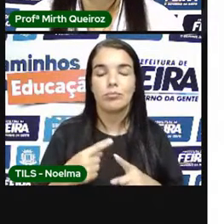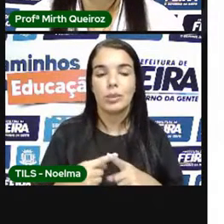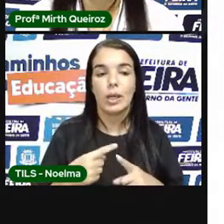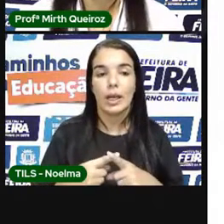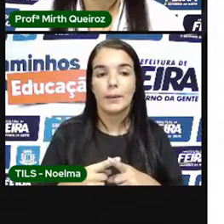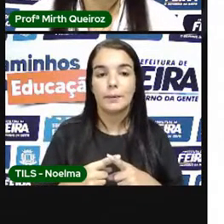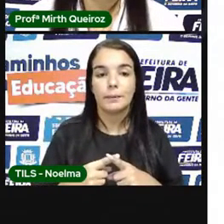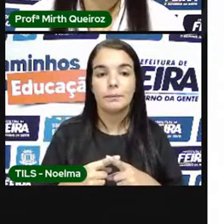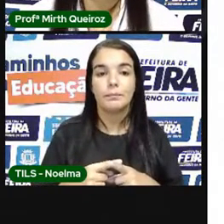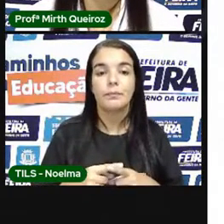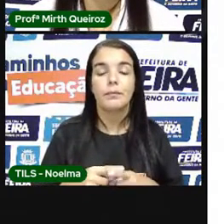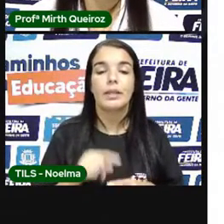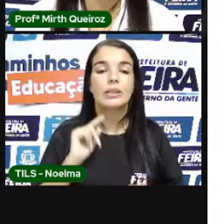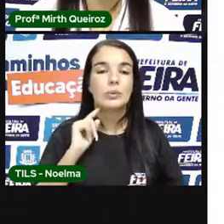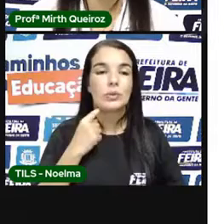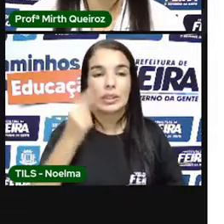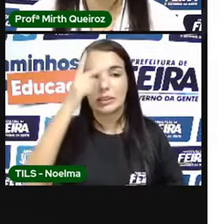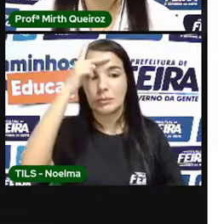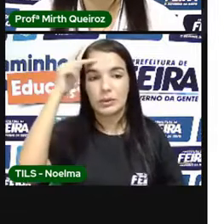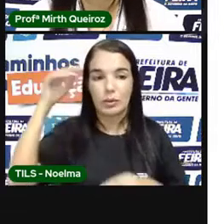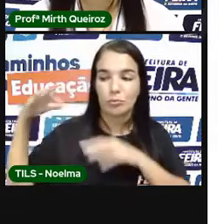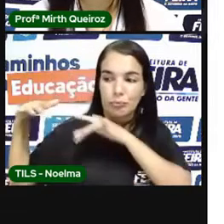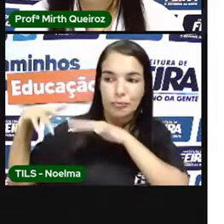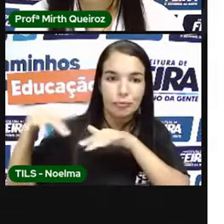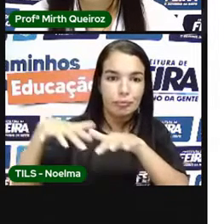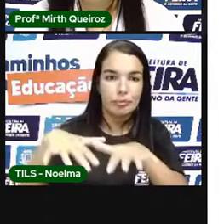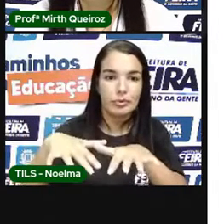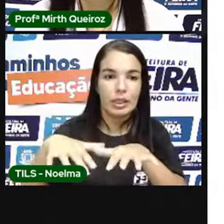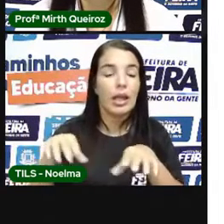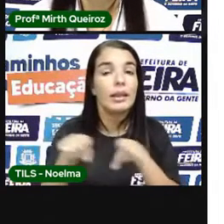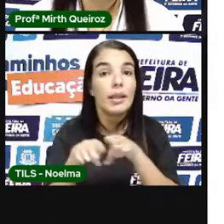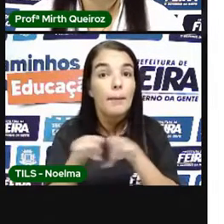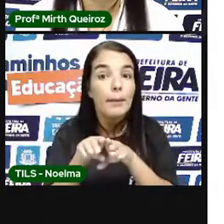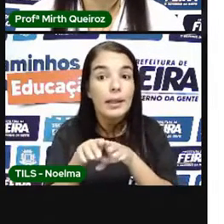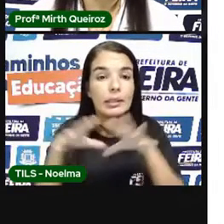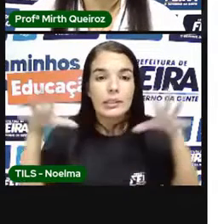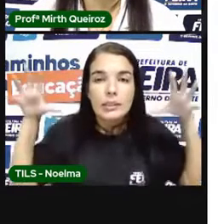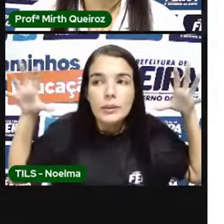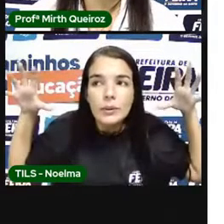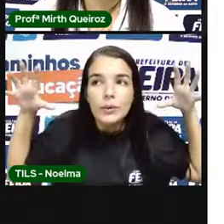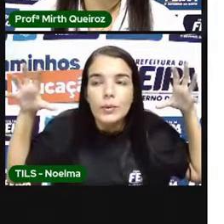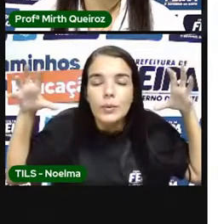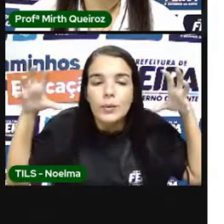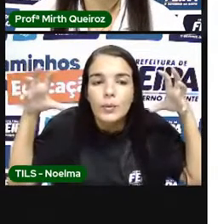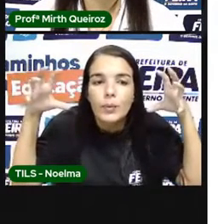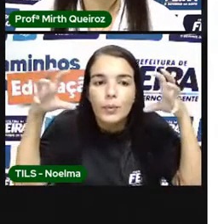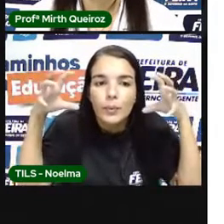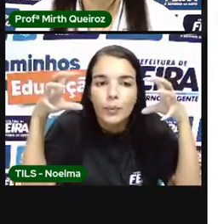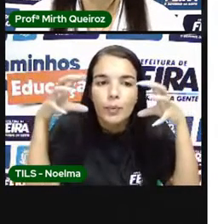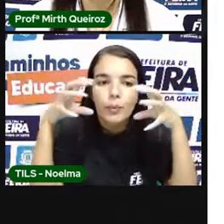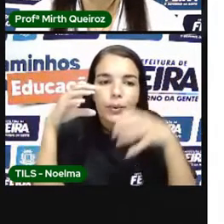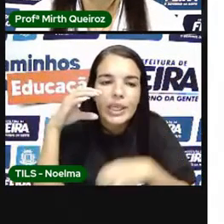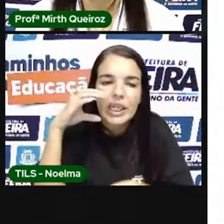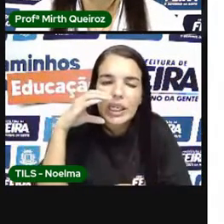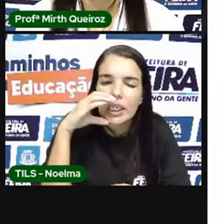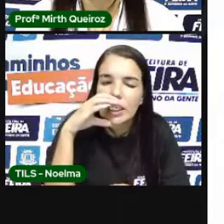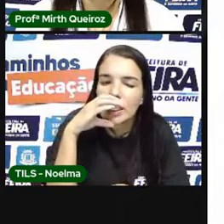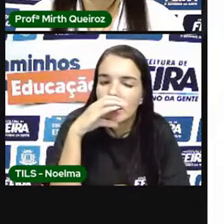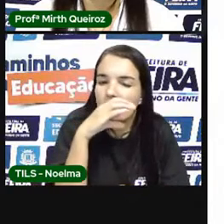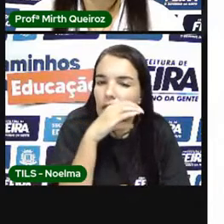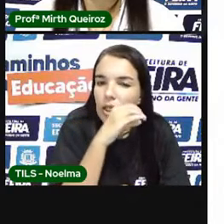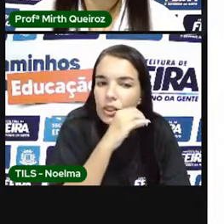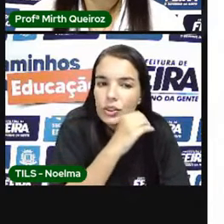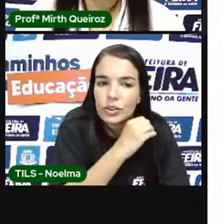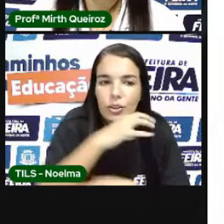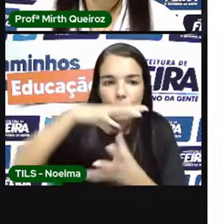E o próprio Aquecimento Global Também Que é O que vai resultar No efeito